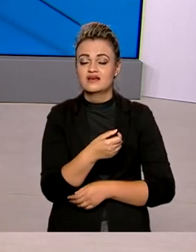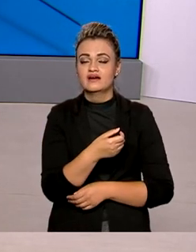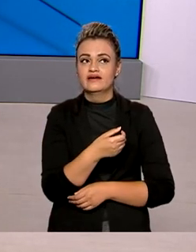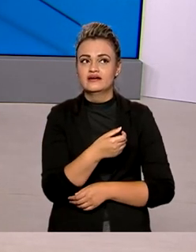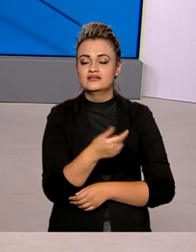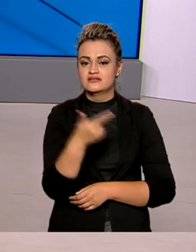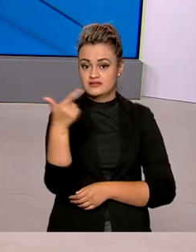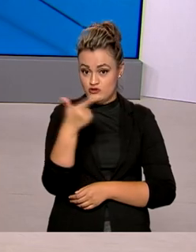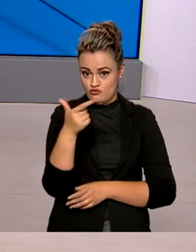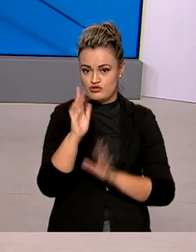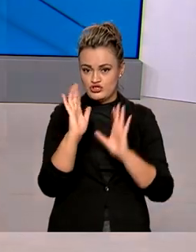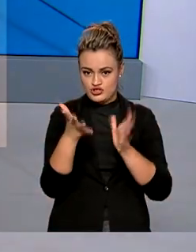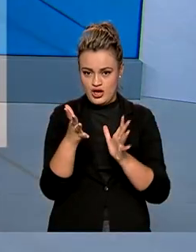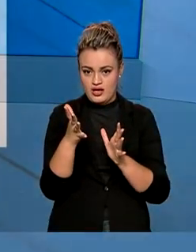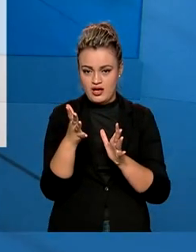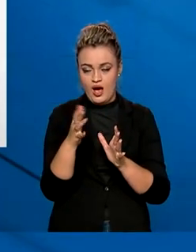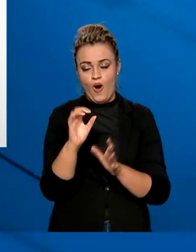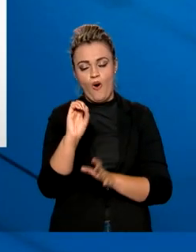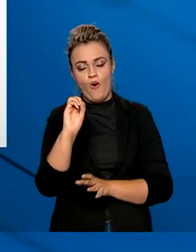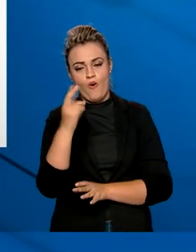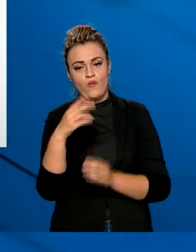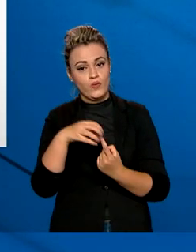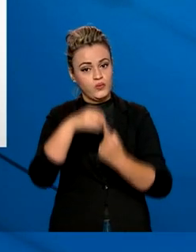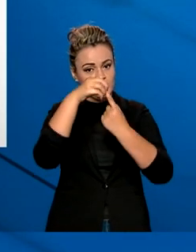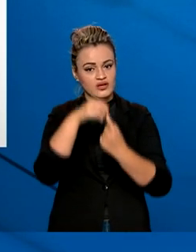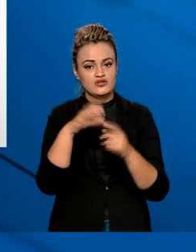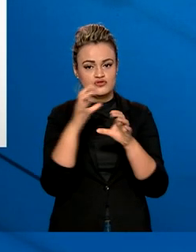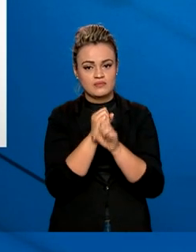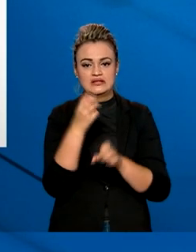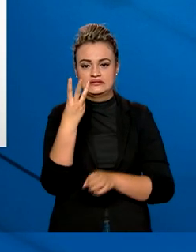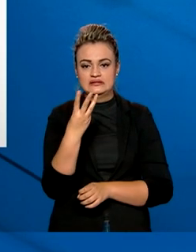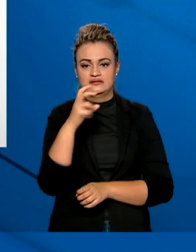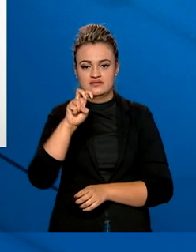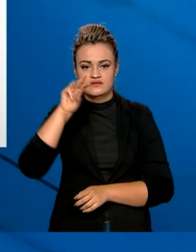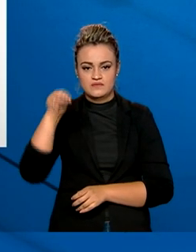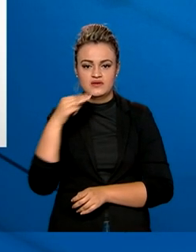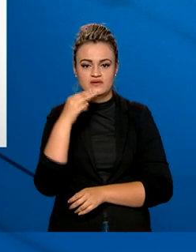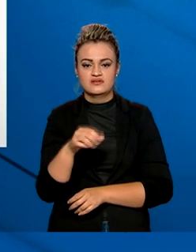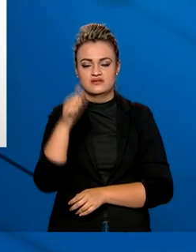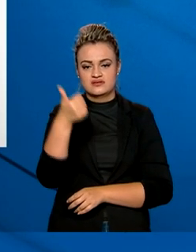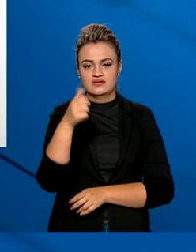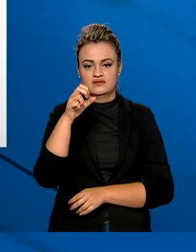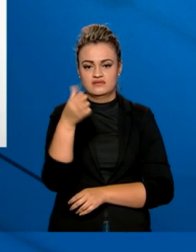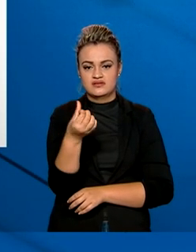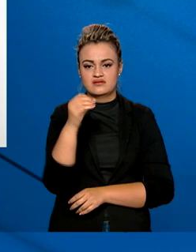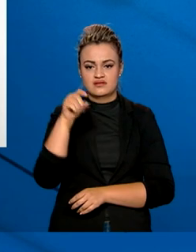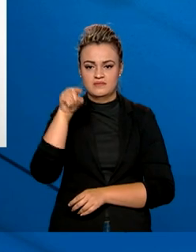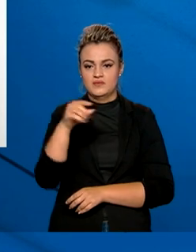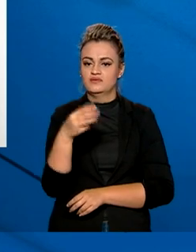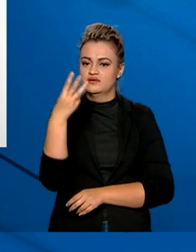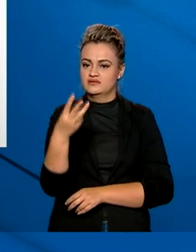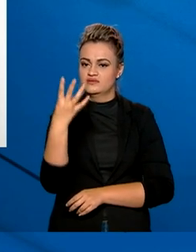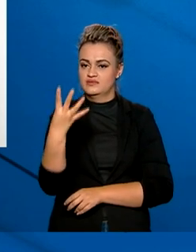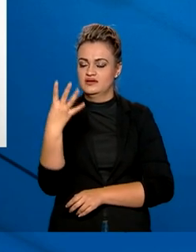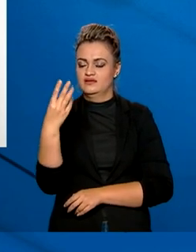as duas doses da vacina ou dose única é de 35 milhões 160 mil 343.